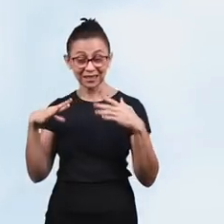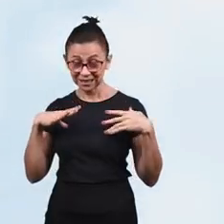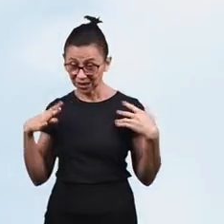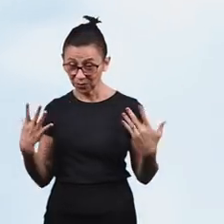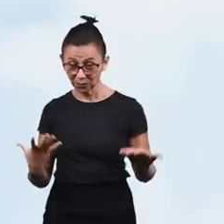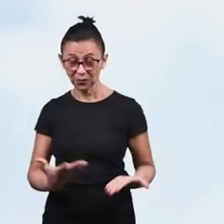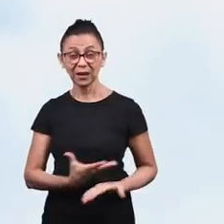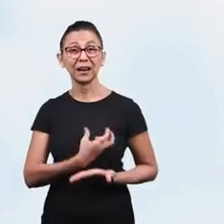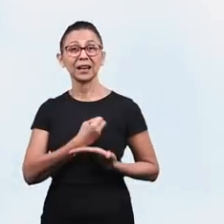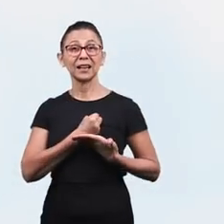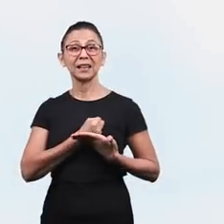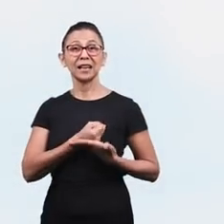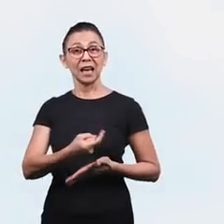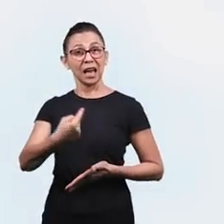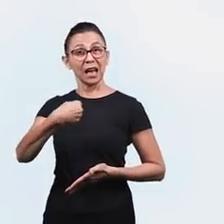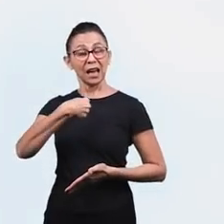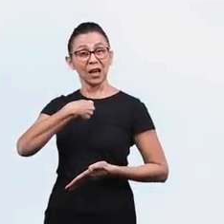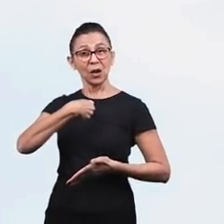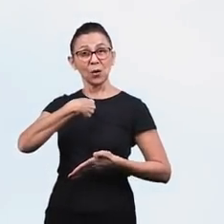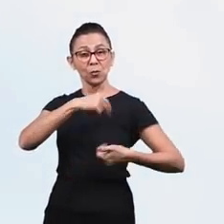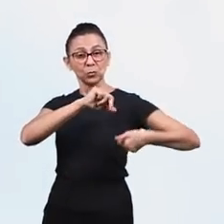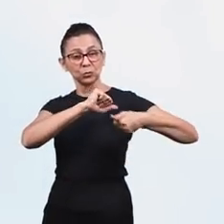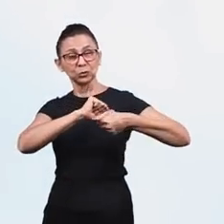que me salva